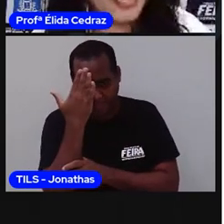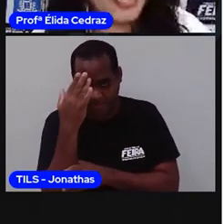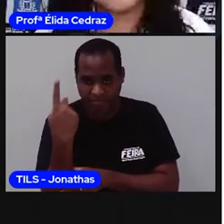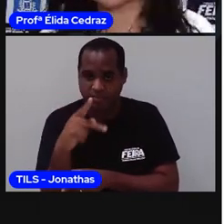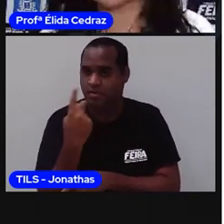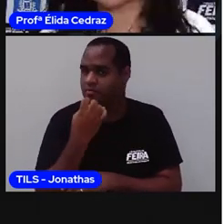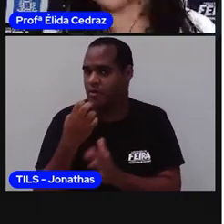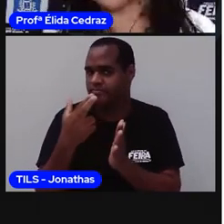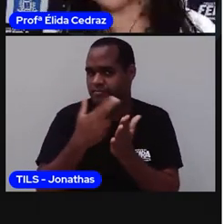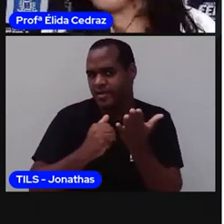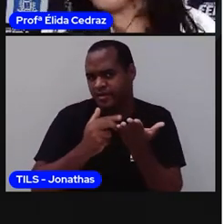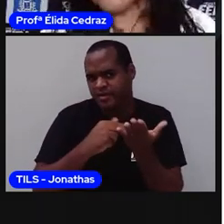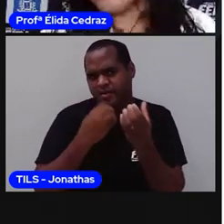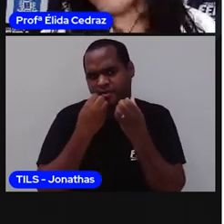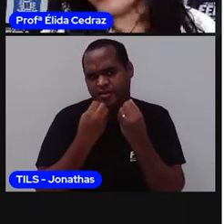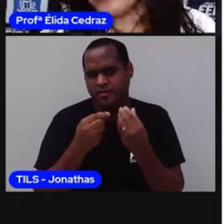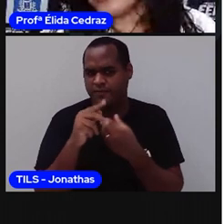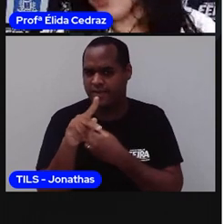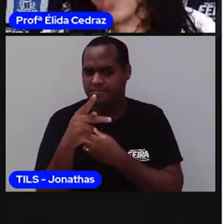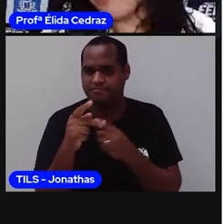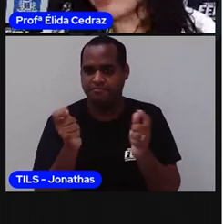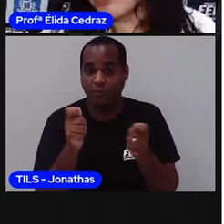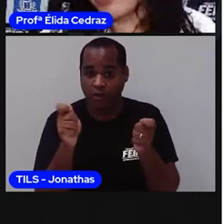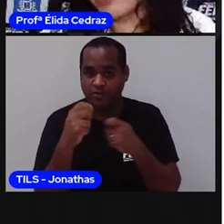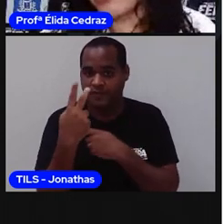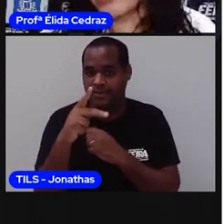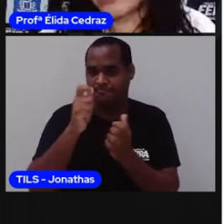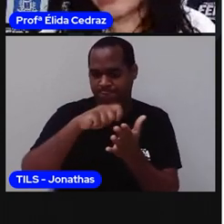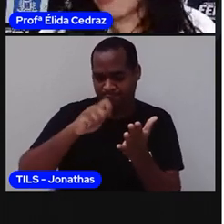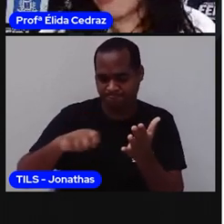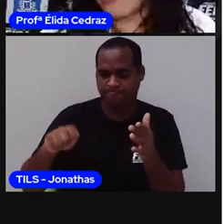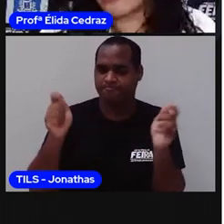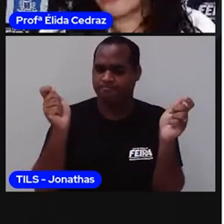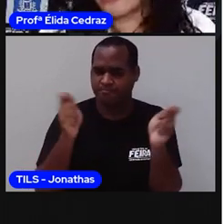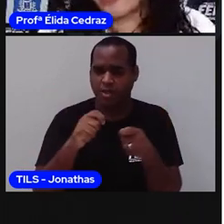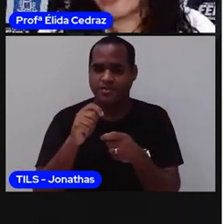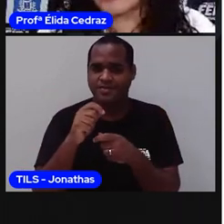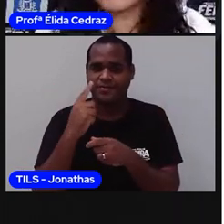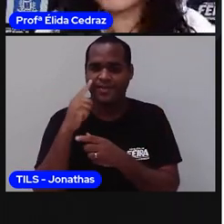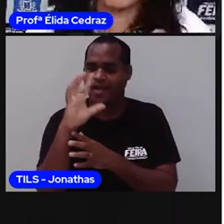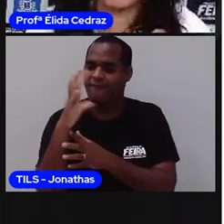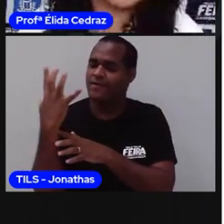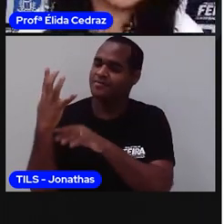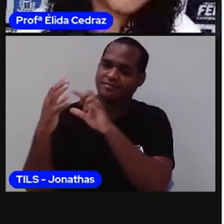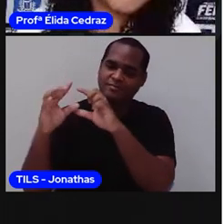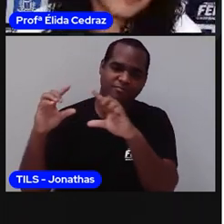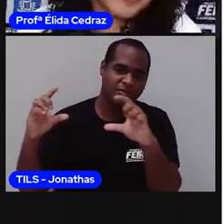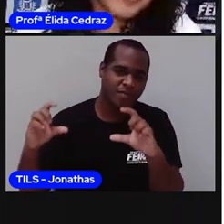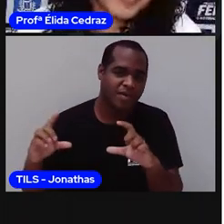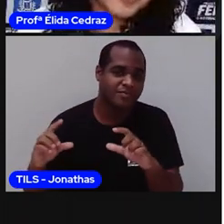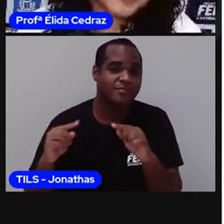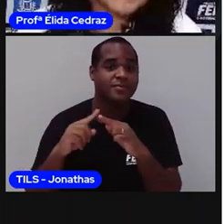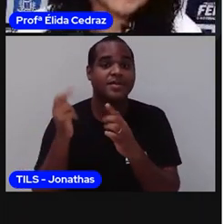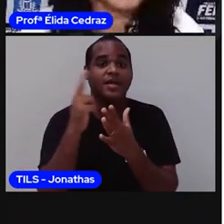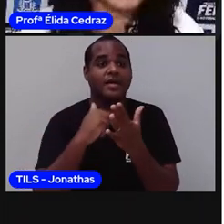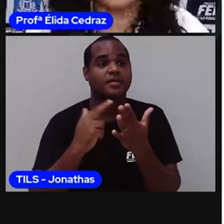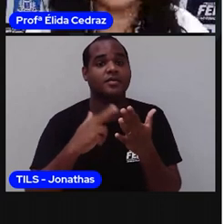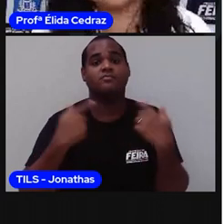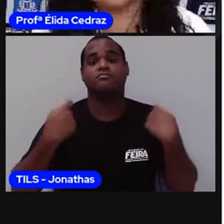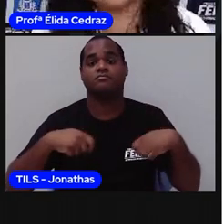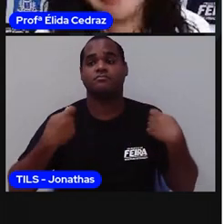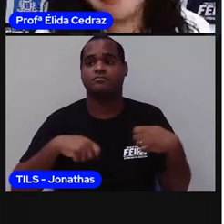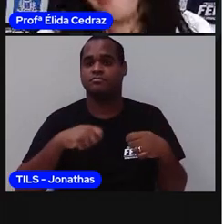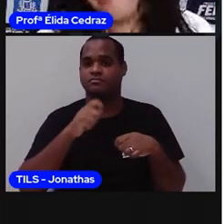desenhar? Então, você pode fazer a árvore genealógica com os desenhos. Agora vai precisar escrever.